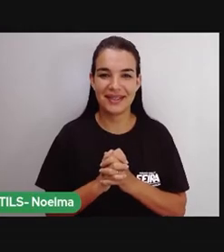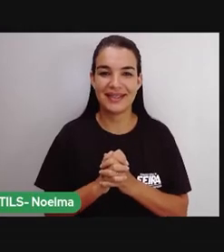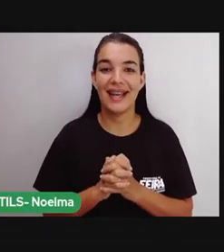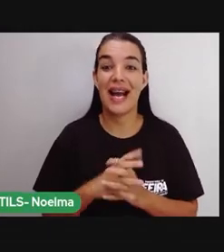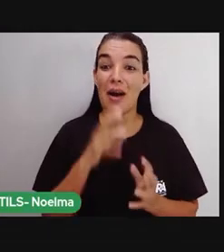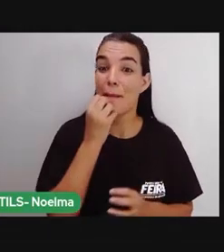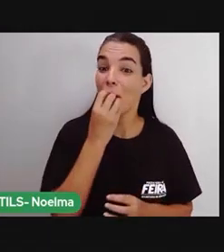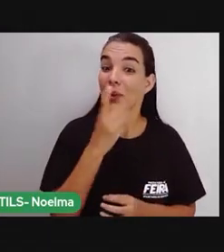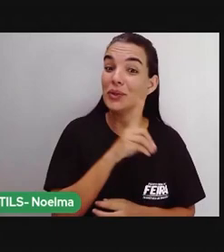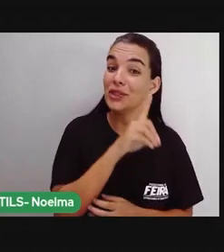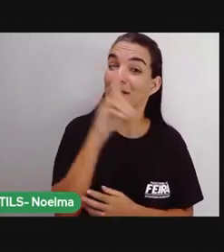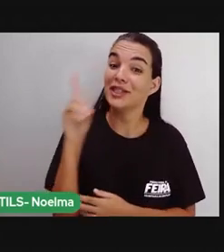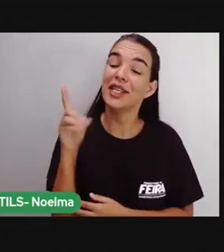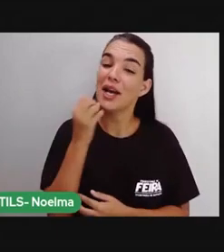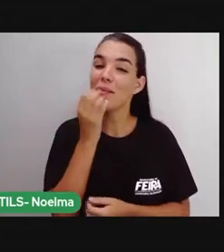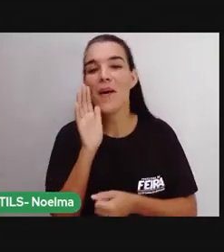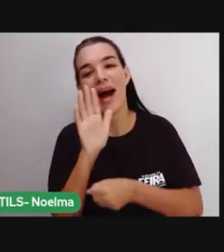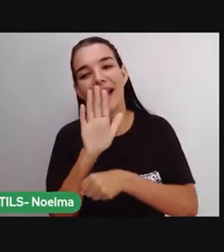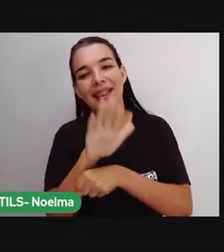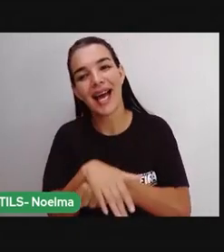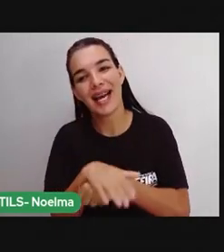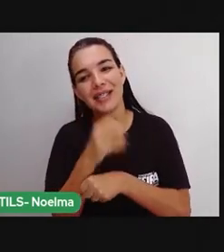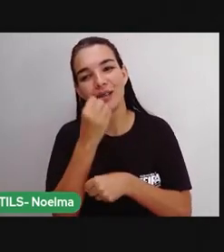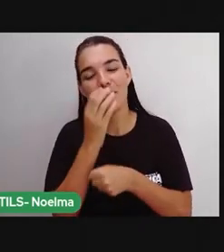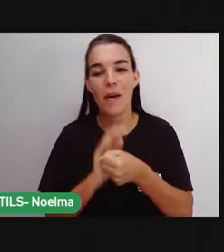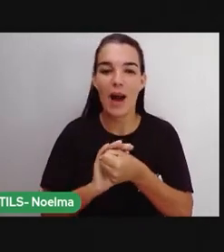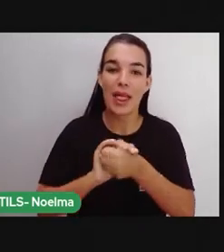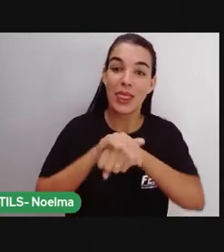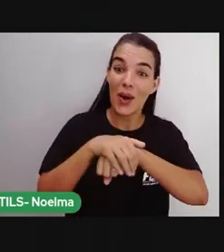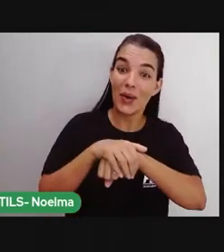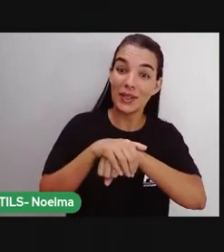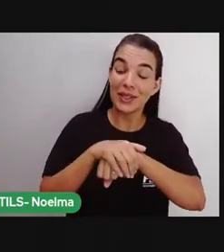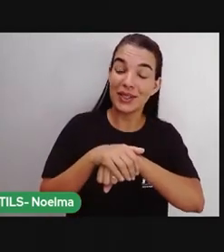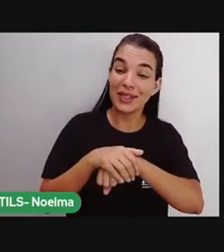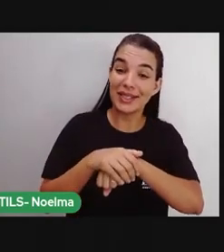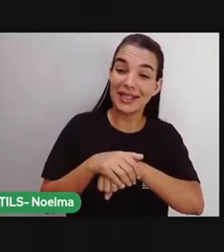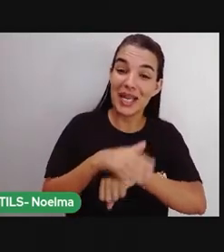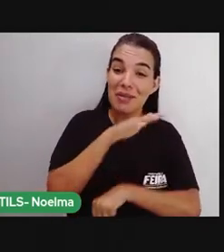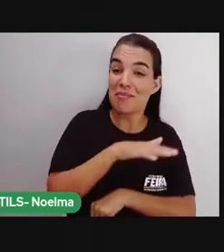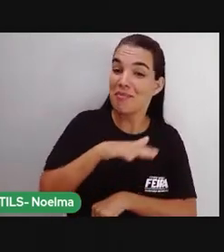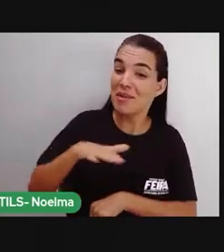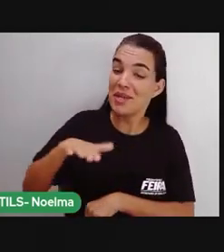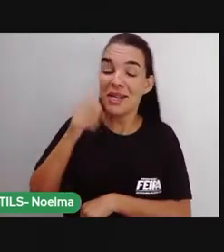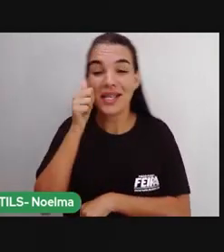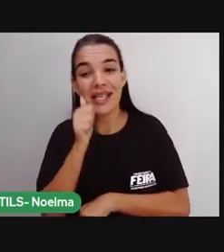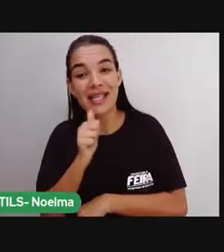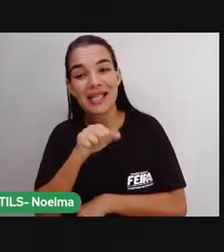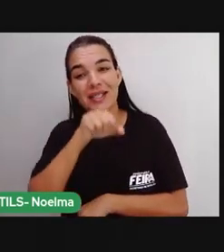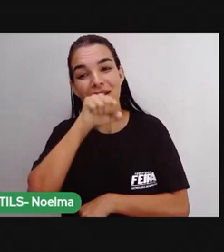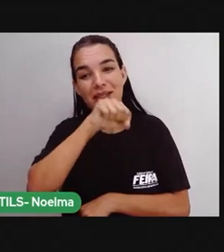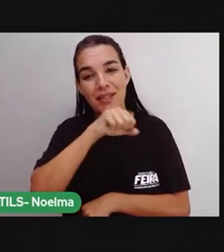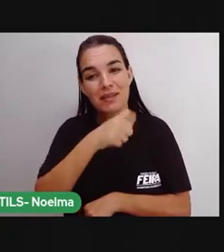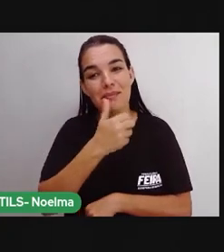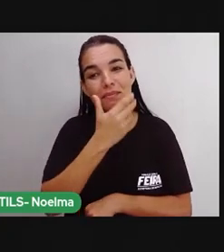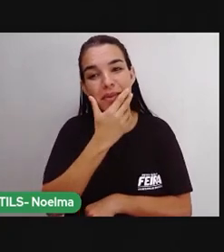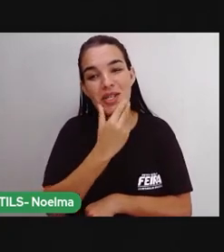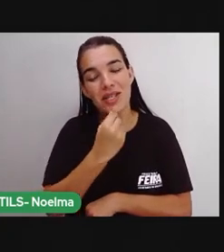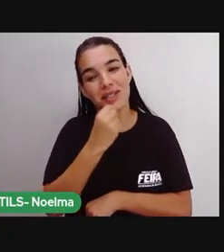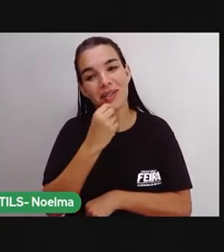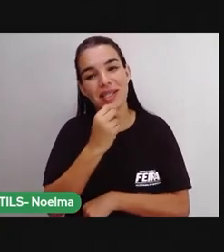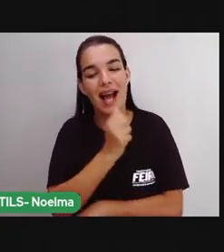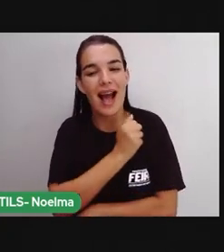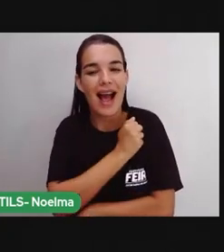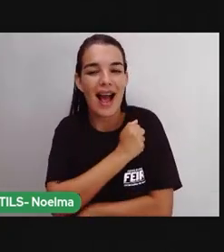Bom dia, boa tarde, boa noite, meus meninos e minhas meninas, queridos alunos do